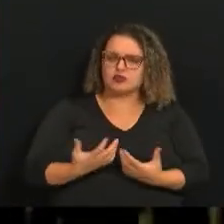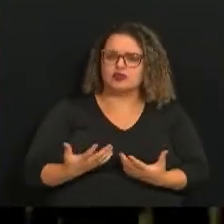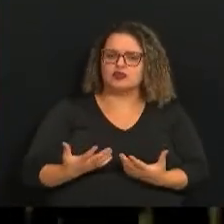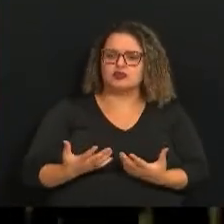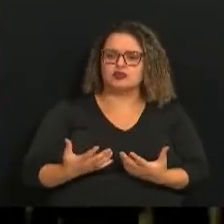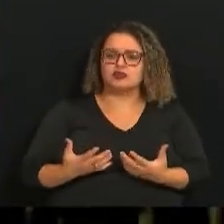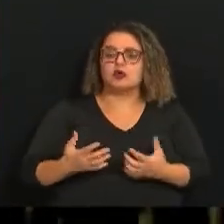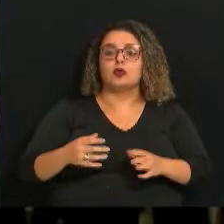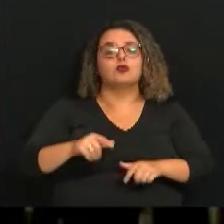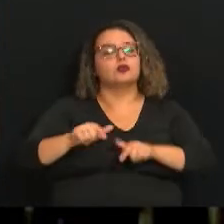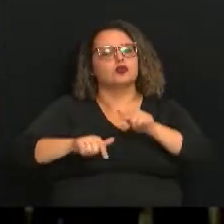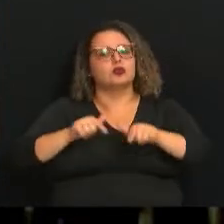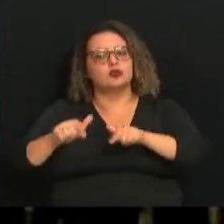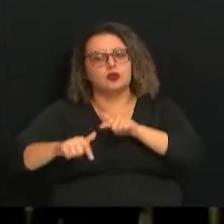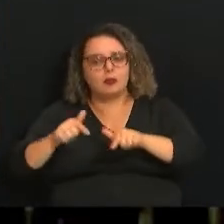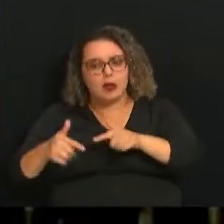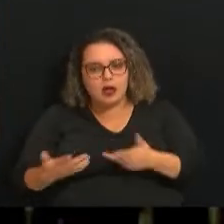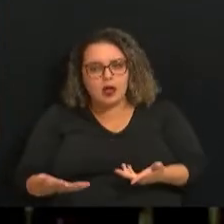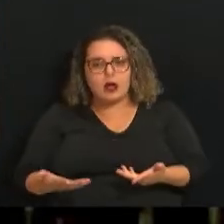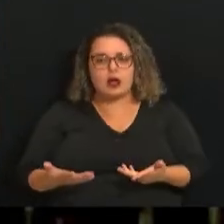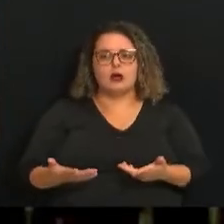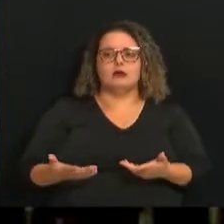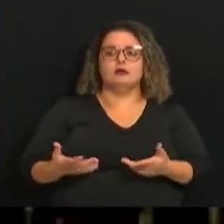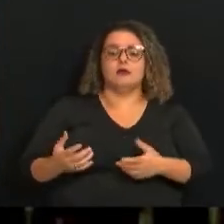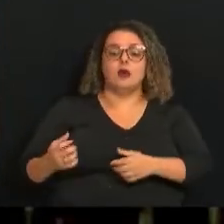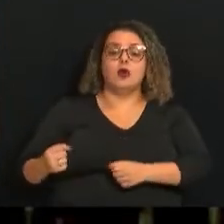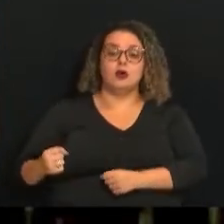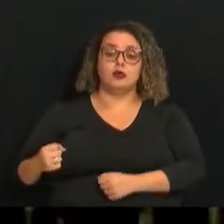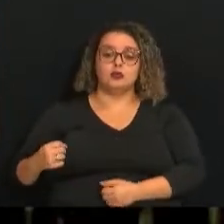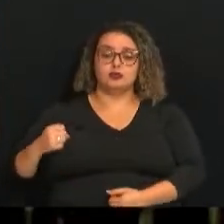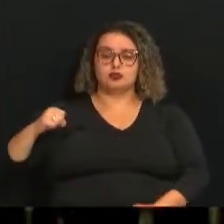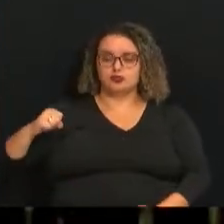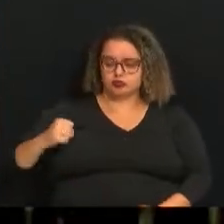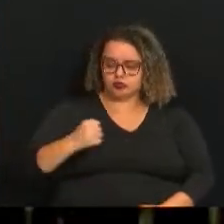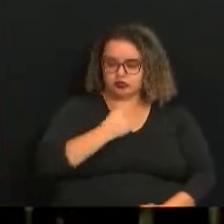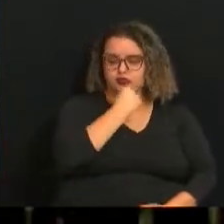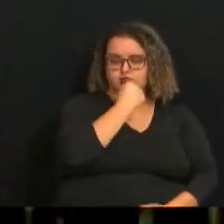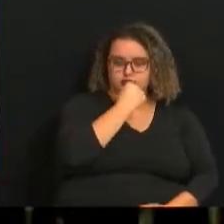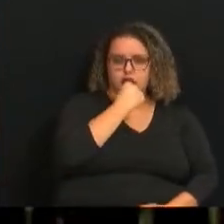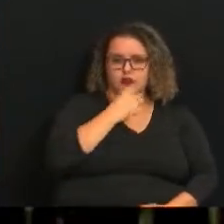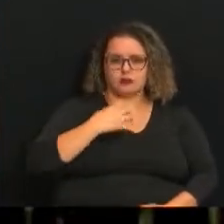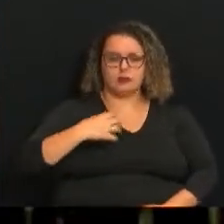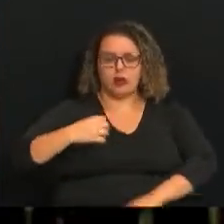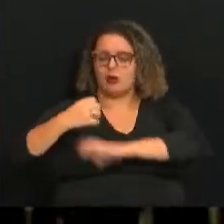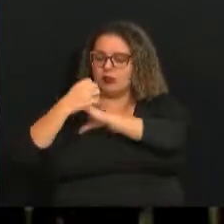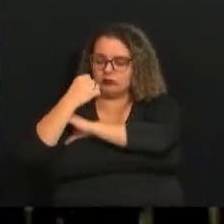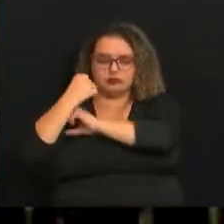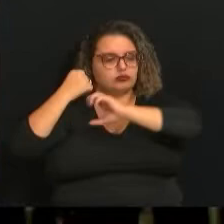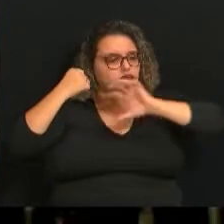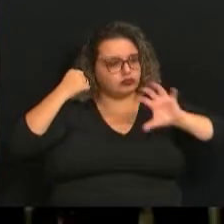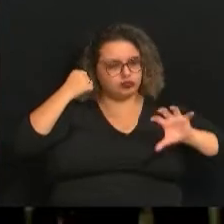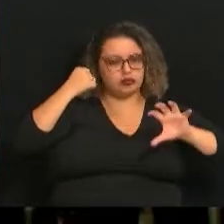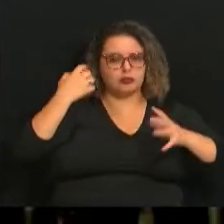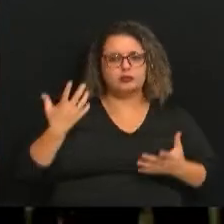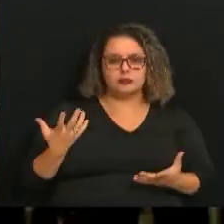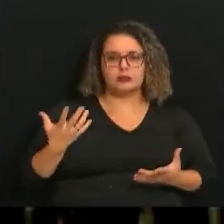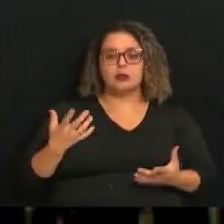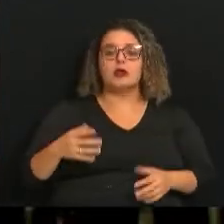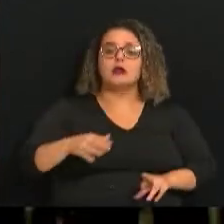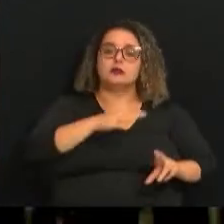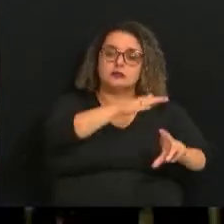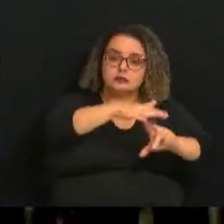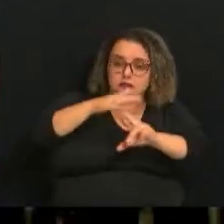empregabilidade, do empoderamento feminino e da sua qualificação profissional. Então vem em conjunto com a questão da Feira,